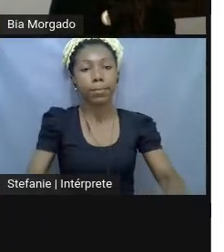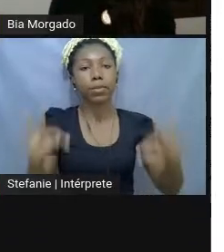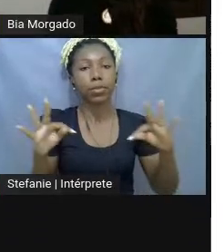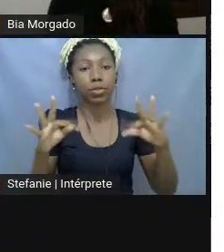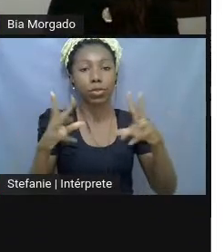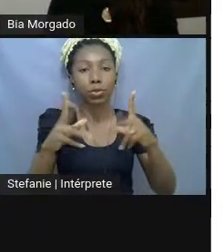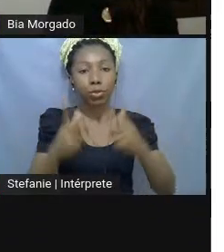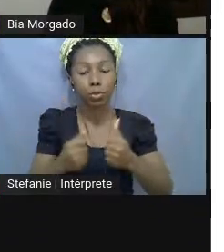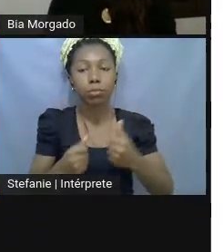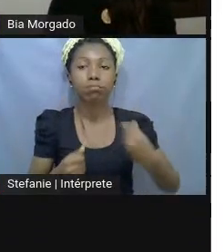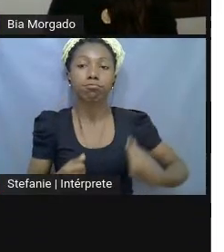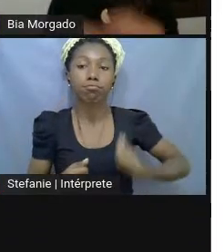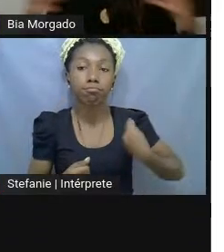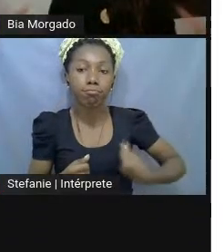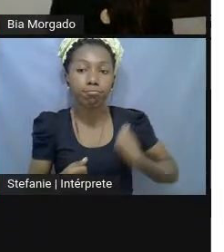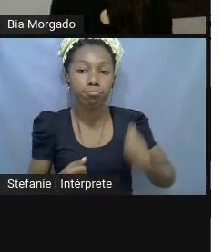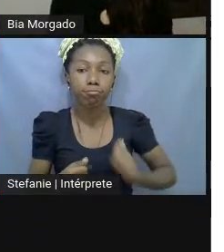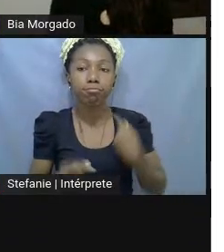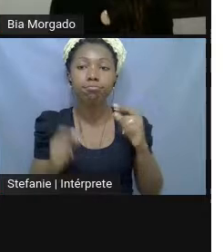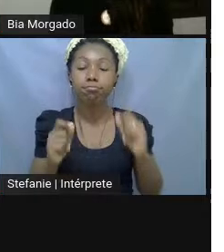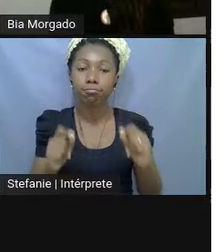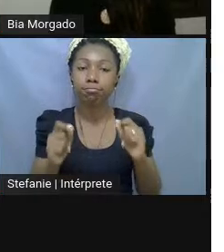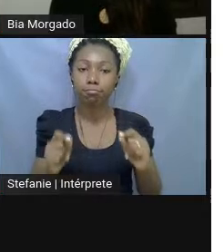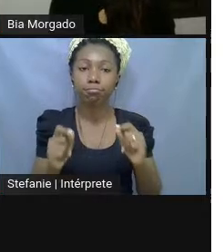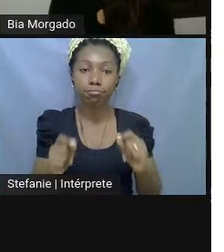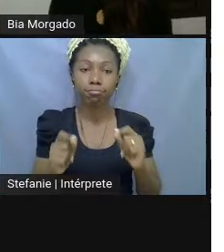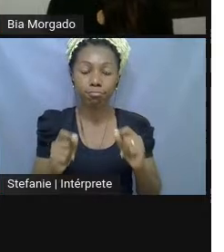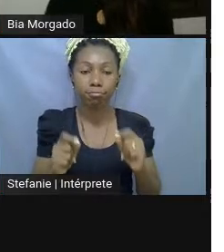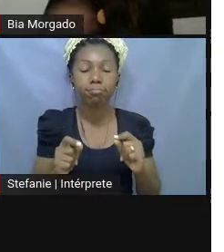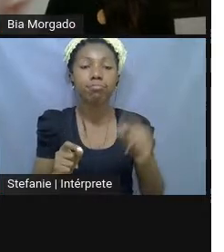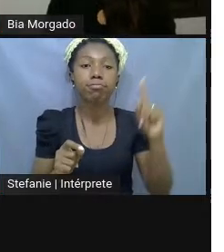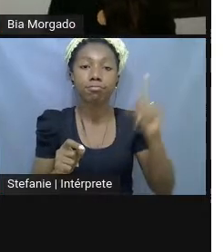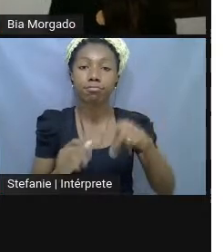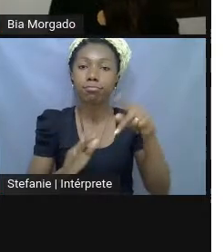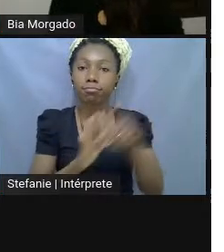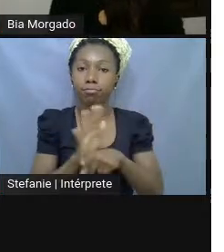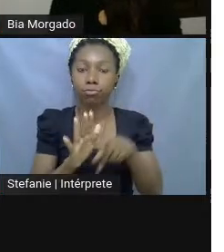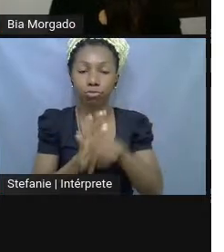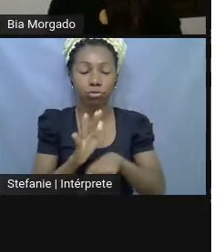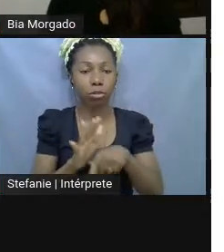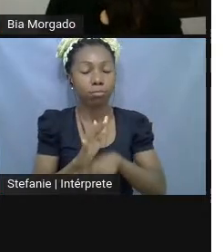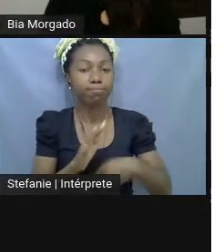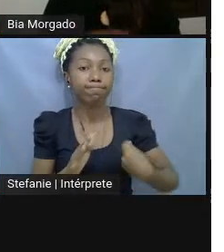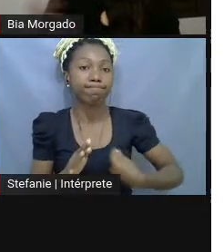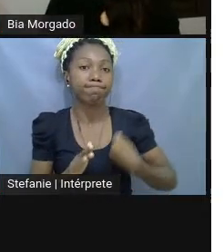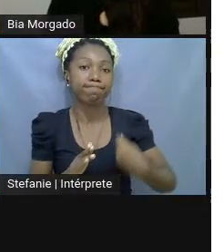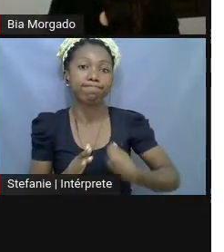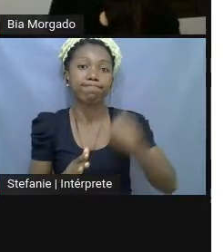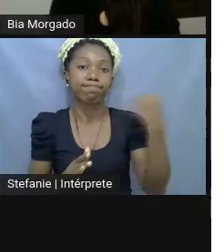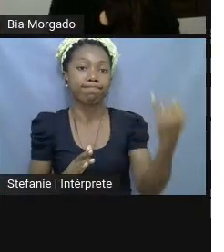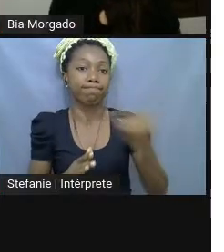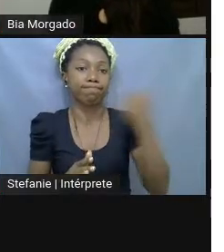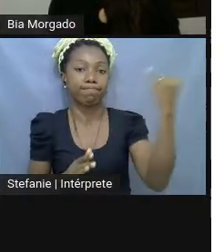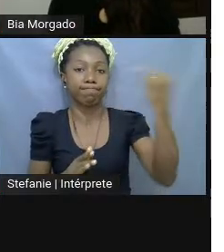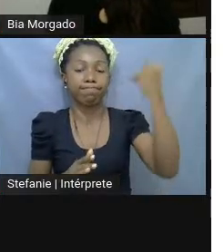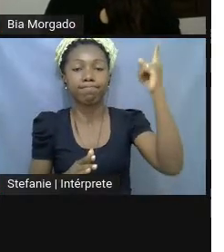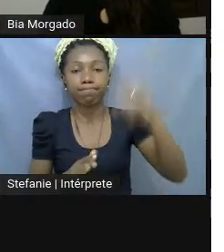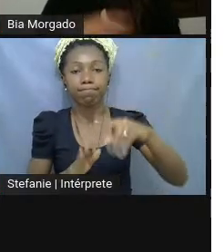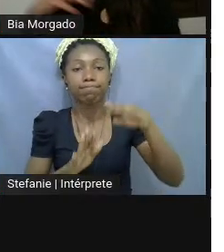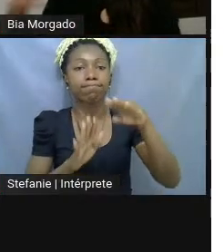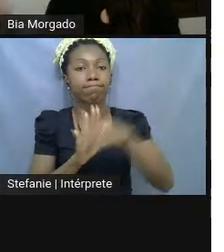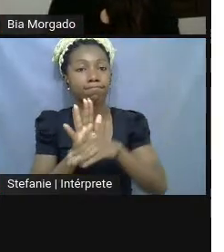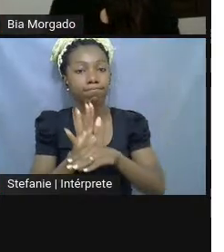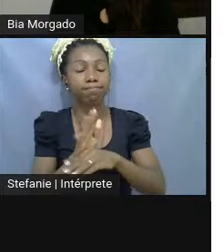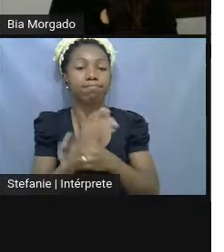parte de um projeto maior, que era o grande projeto de vida dele, que ele chamava de programa ambiental, ou